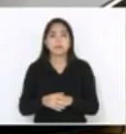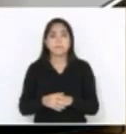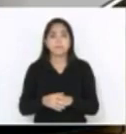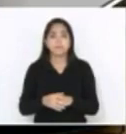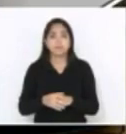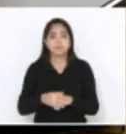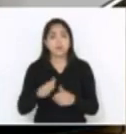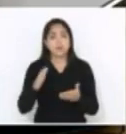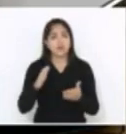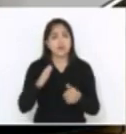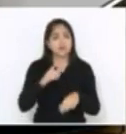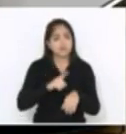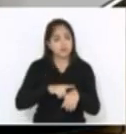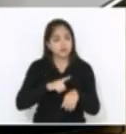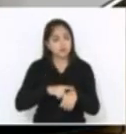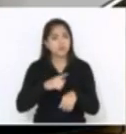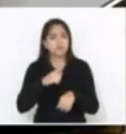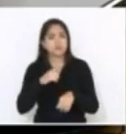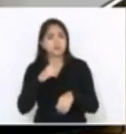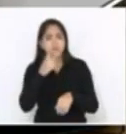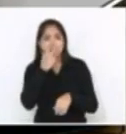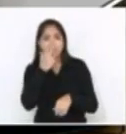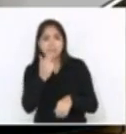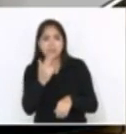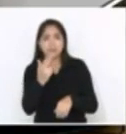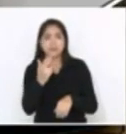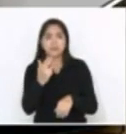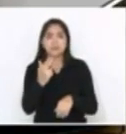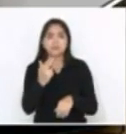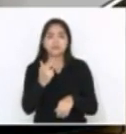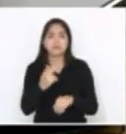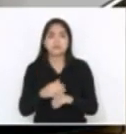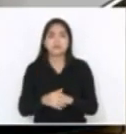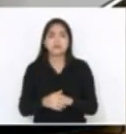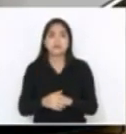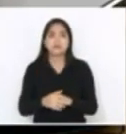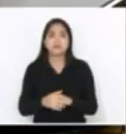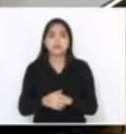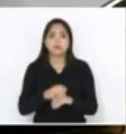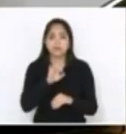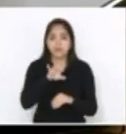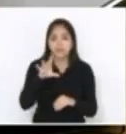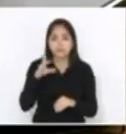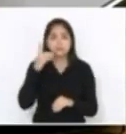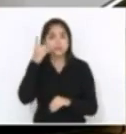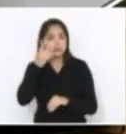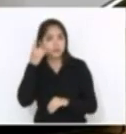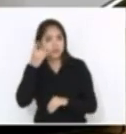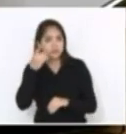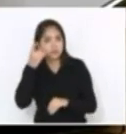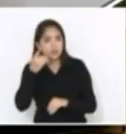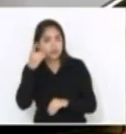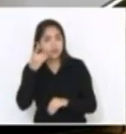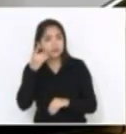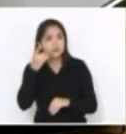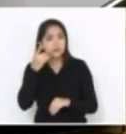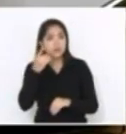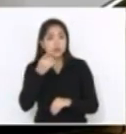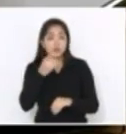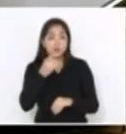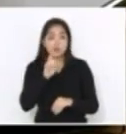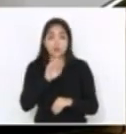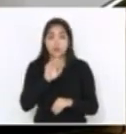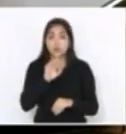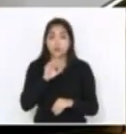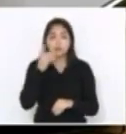alguns momentos parece que isso fica latente para cada deputado. Acho que as palavras do deputado Kennedy Nunes foram